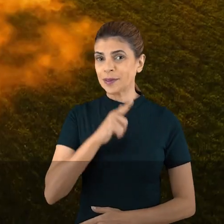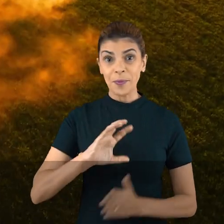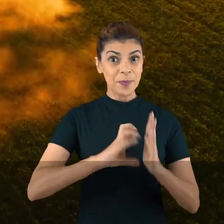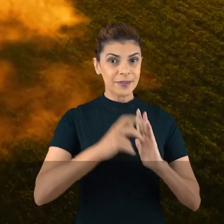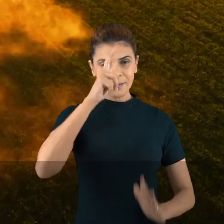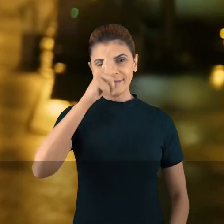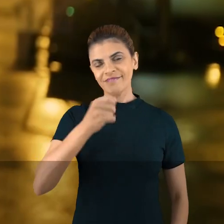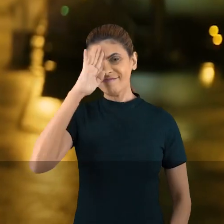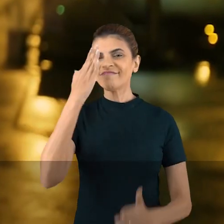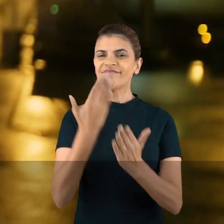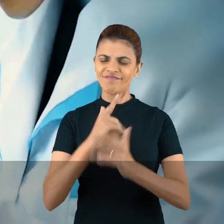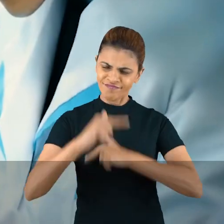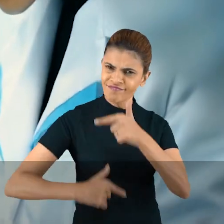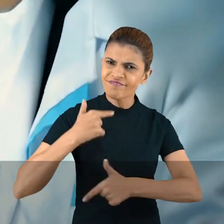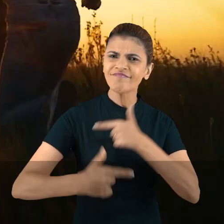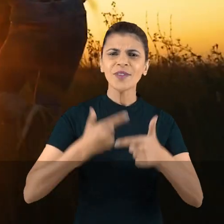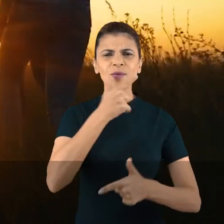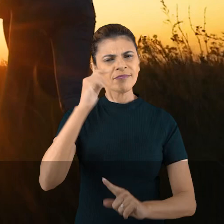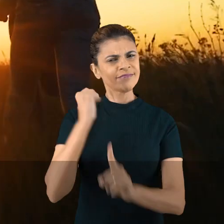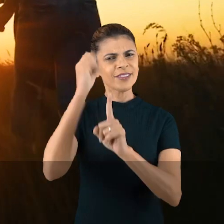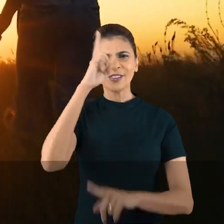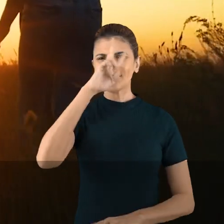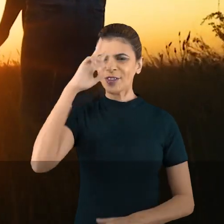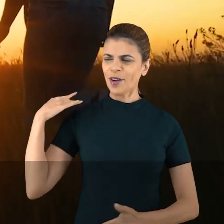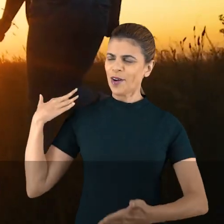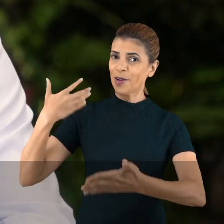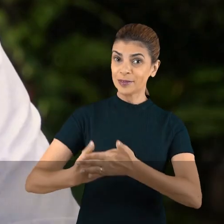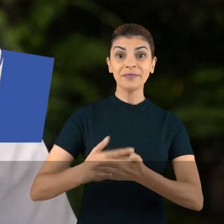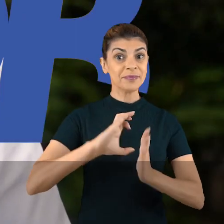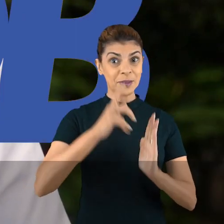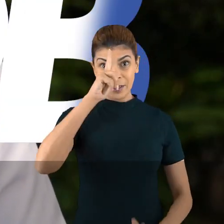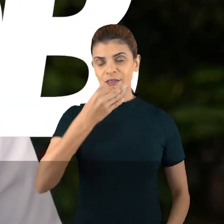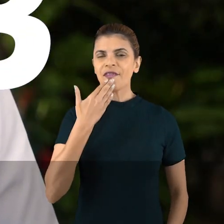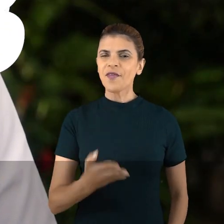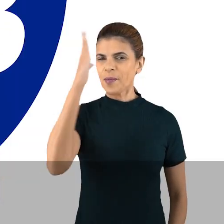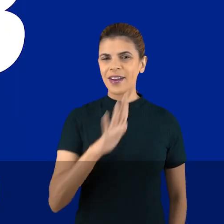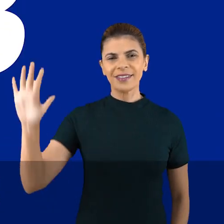O PSDB acreditou, trabalhou e fez história. O PSDB é a favor do Brasil. O é